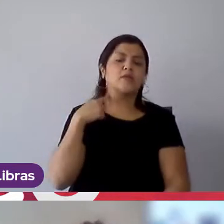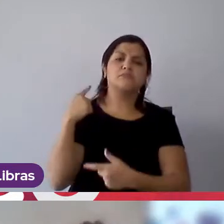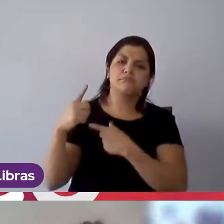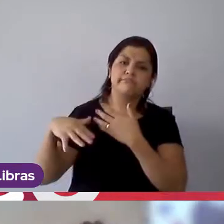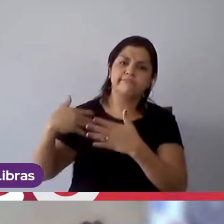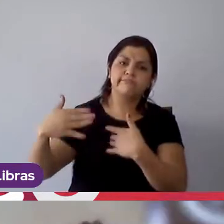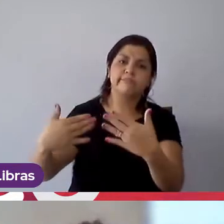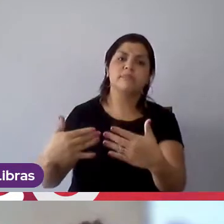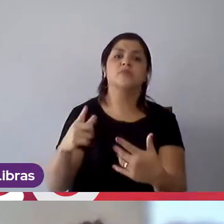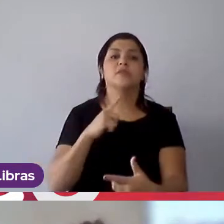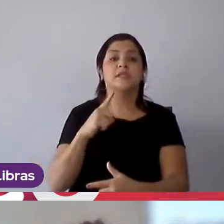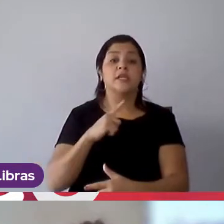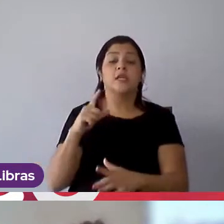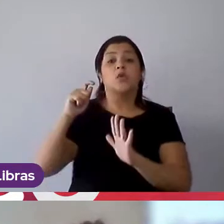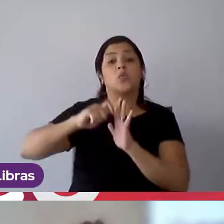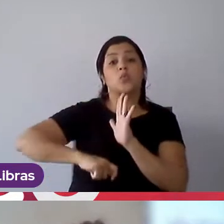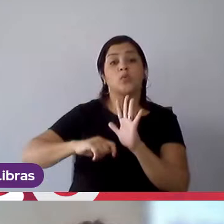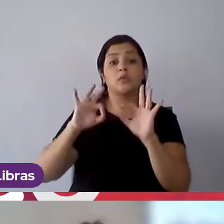devido às questões contratuais,